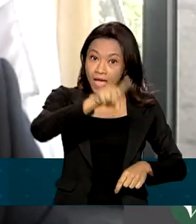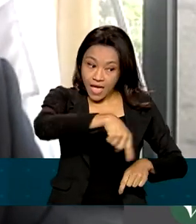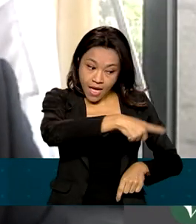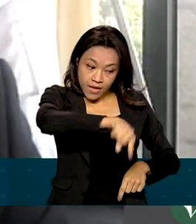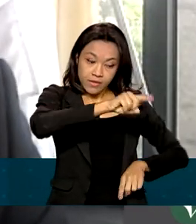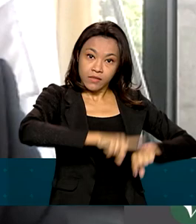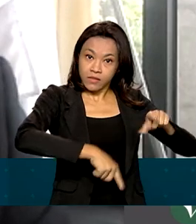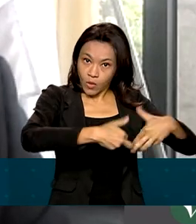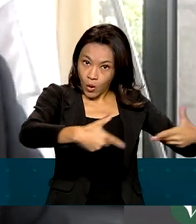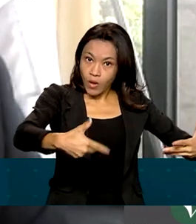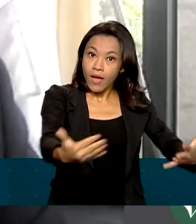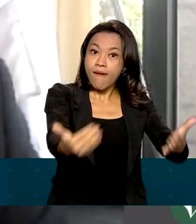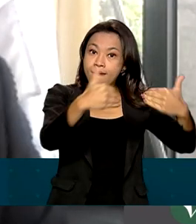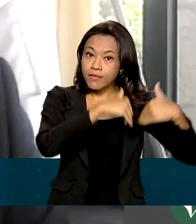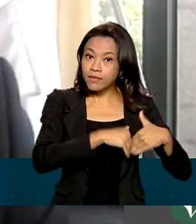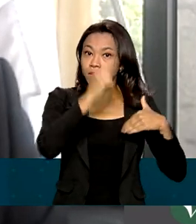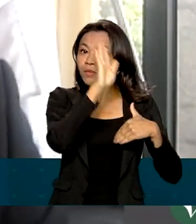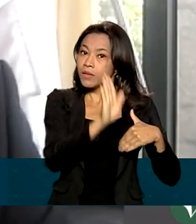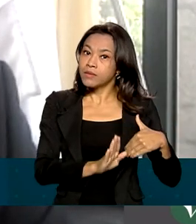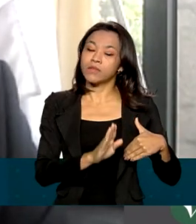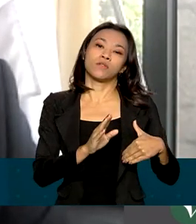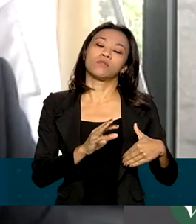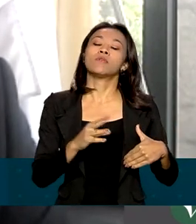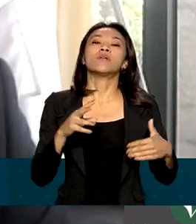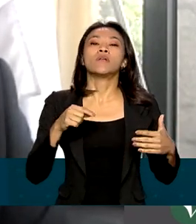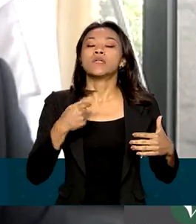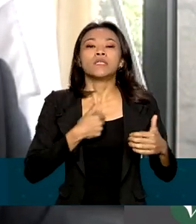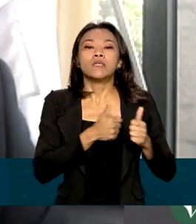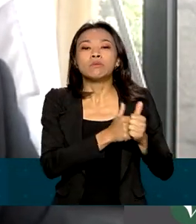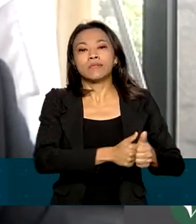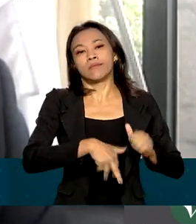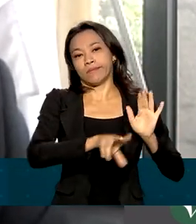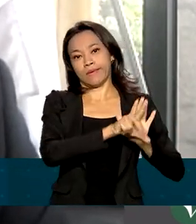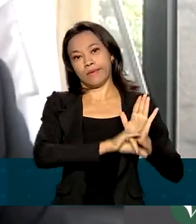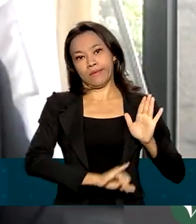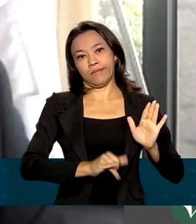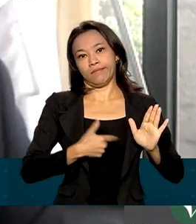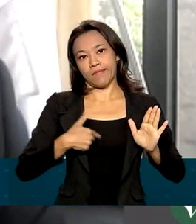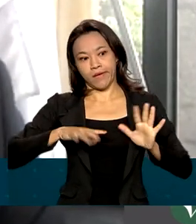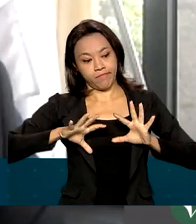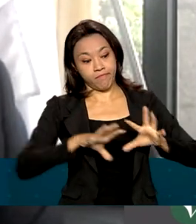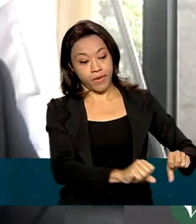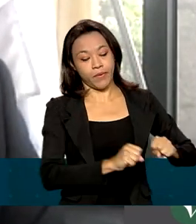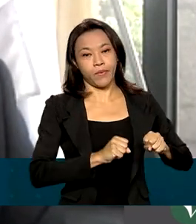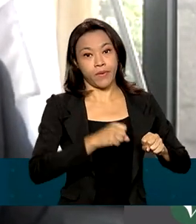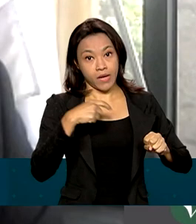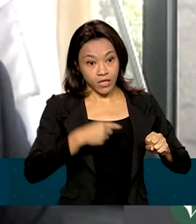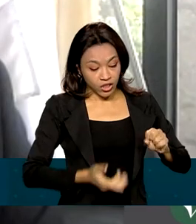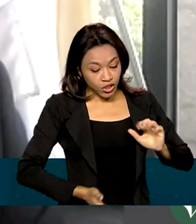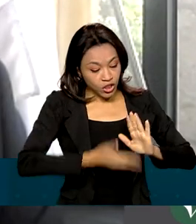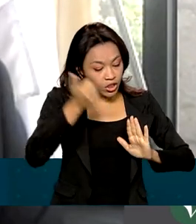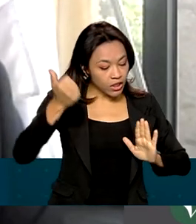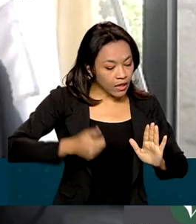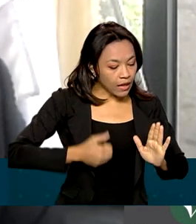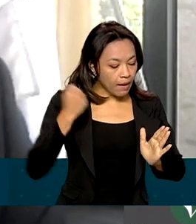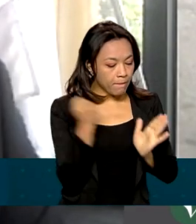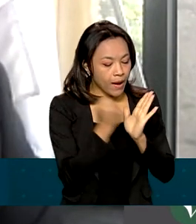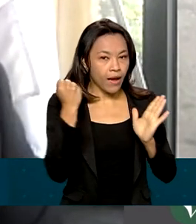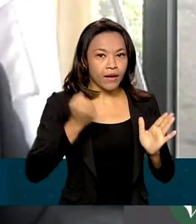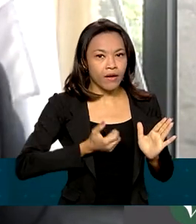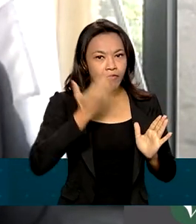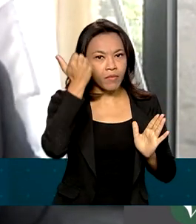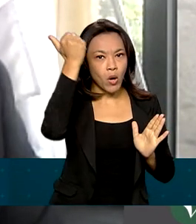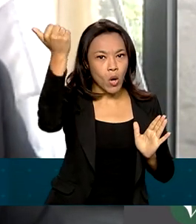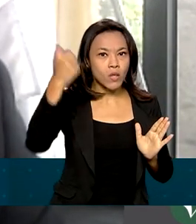e nós tínhamos que destruí-los. Só que a partir do momento que você tira aquela marca famosa, o